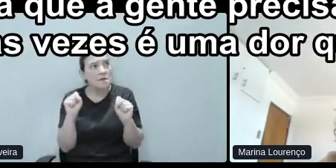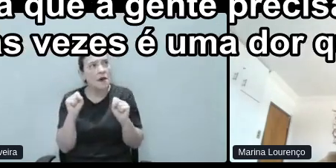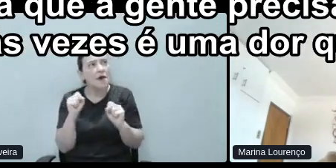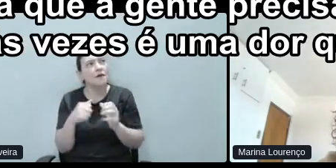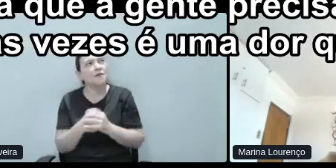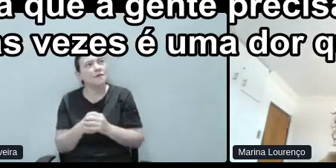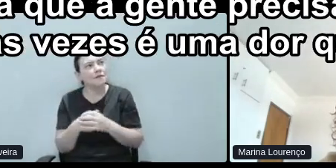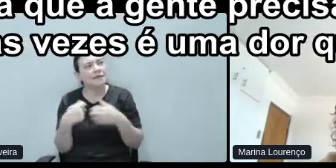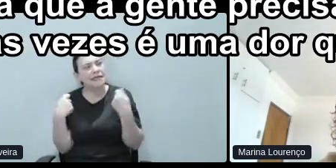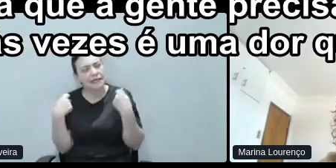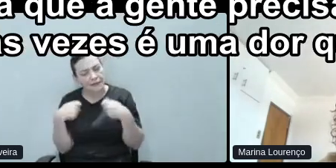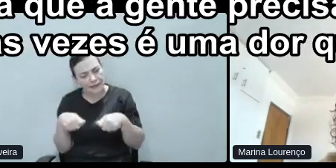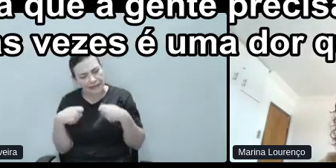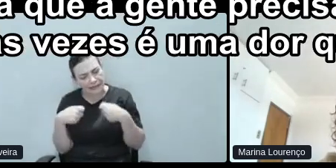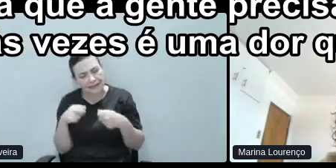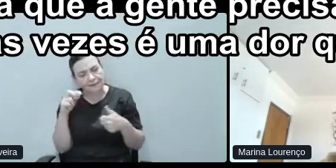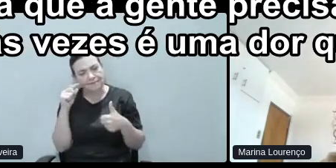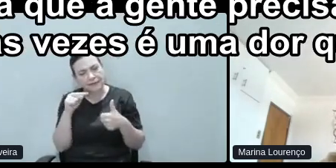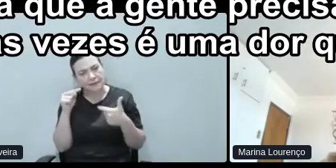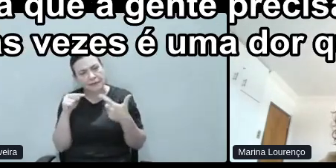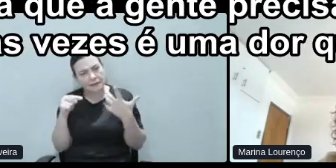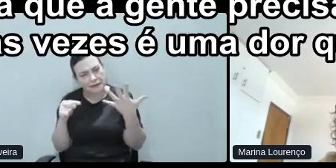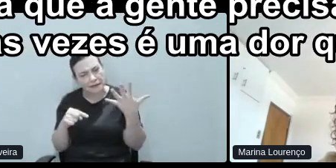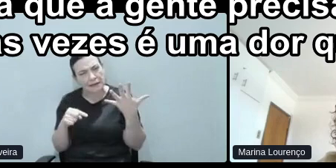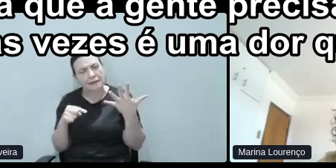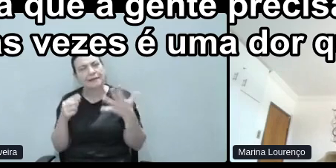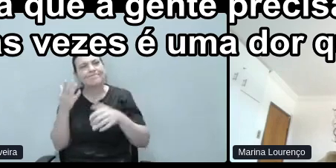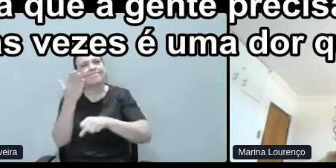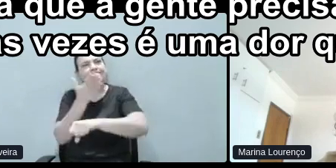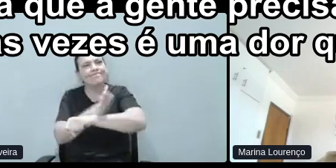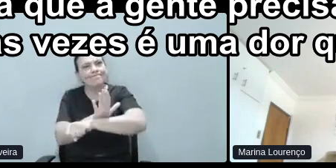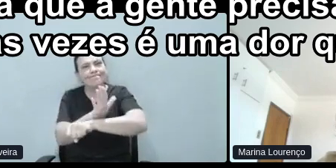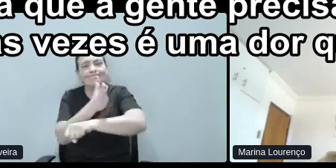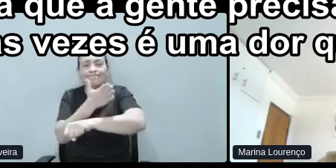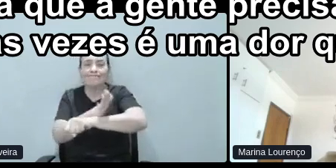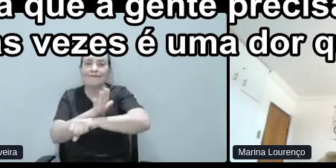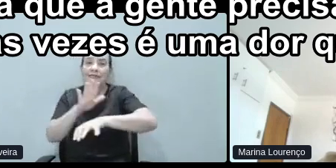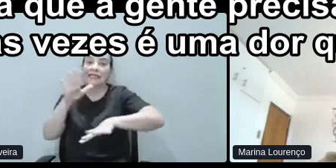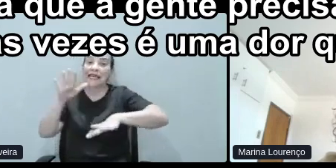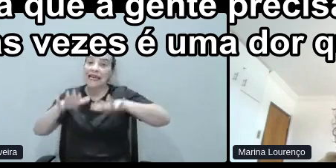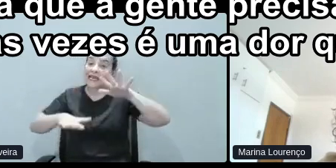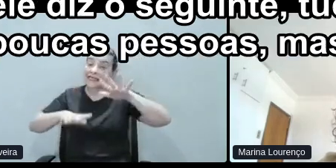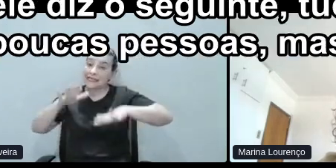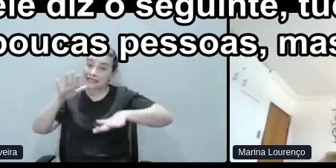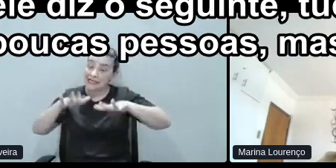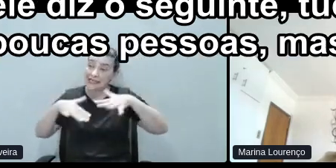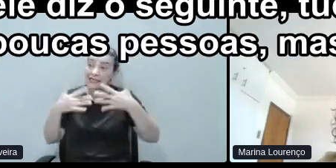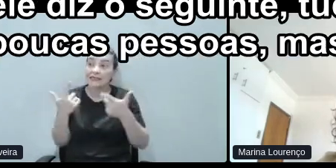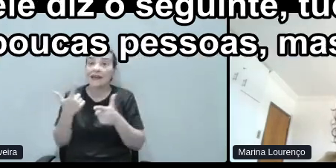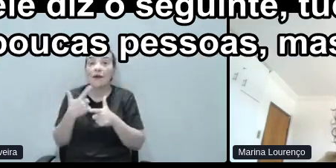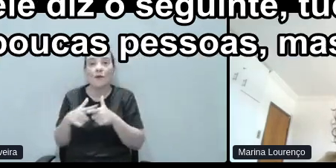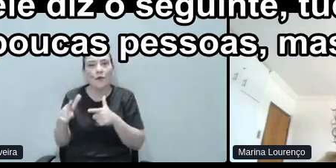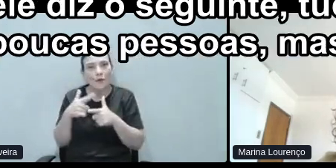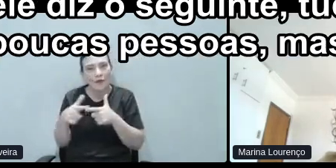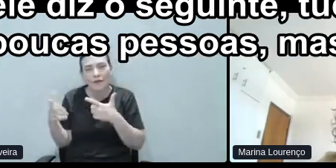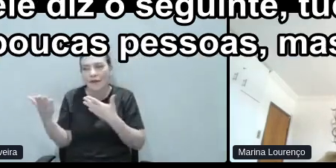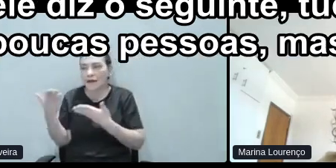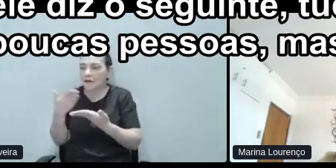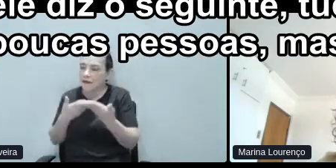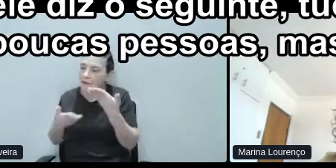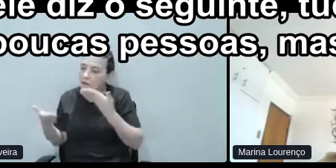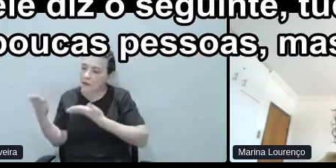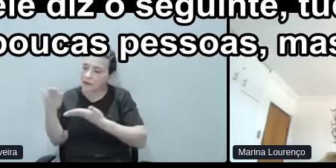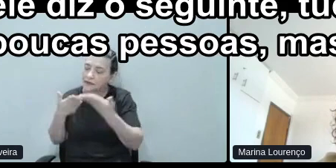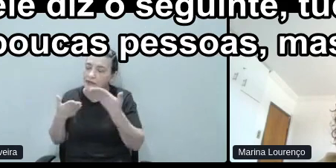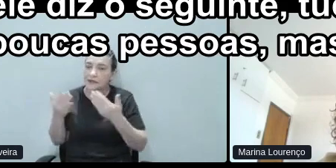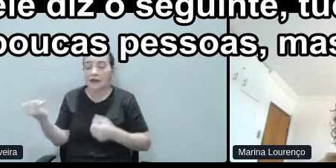que a gente precisa colocar aqui em prática, e, às vezes, é uma dor que eu compartilho com ele, e ele diz o seguinte,